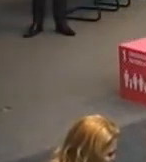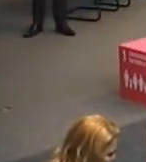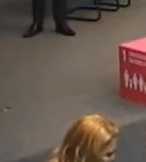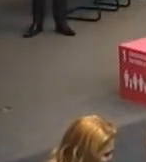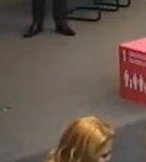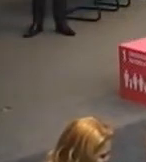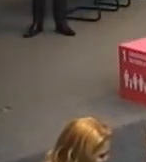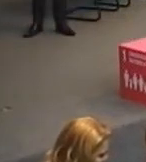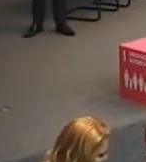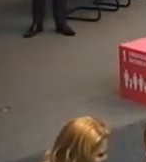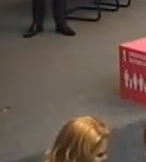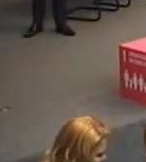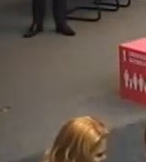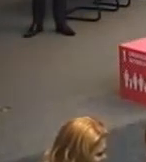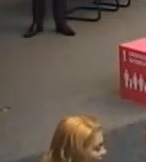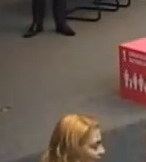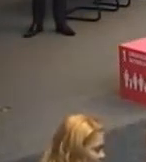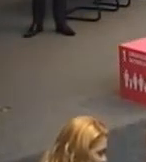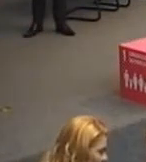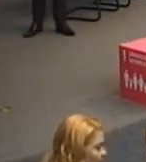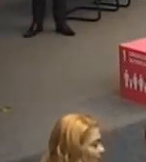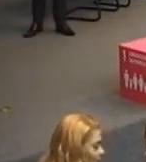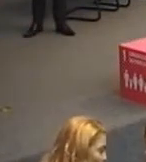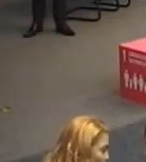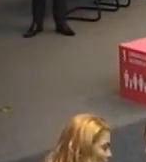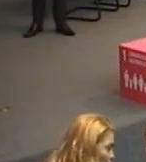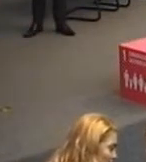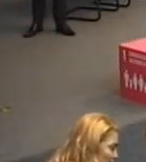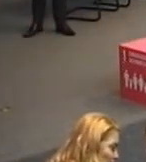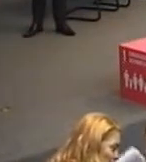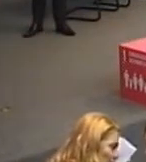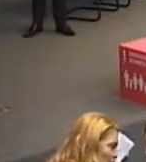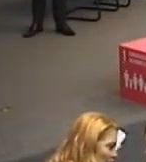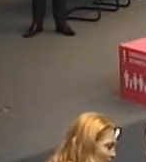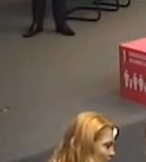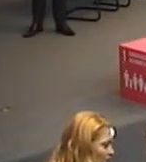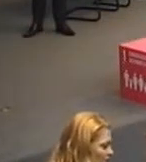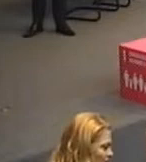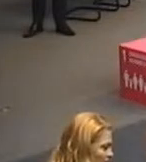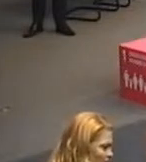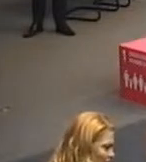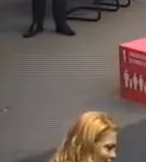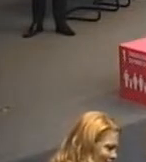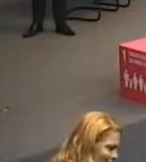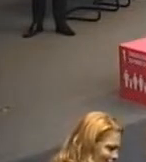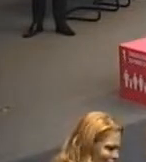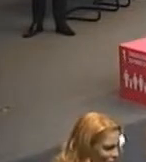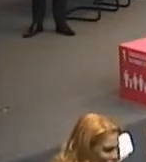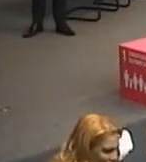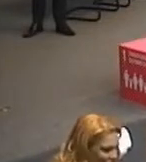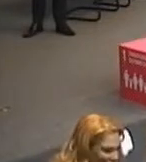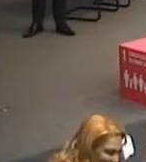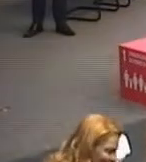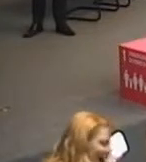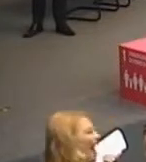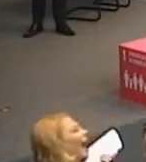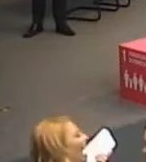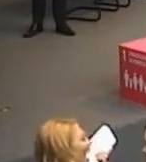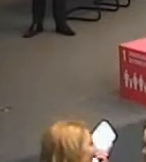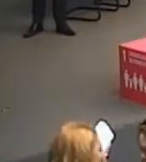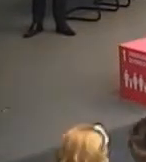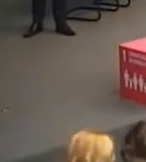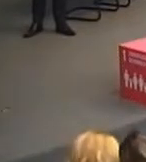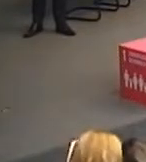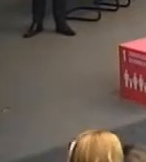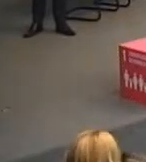portal. Sugerimos o uso de crachá funcional para efeitos de identificação. Para compor o dispositivo